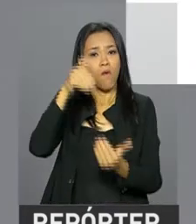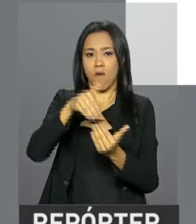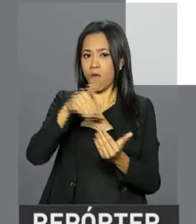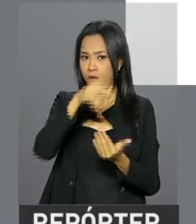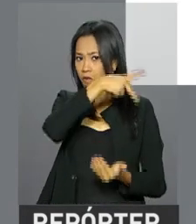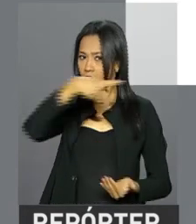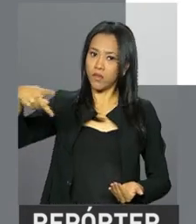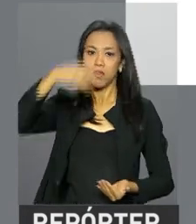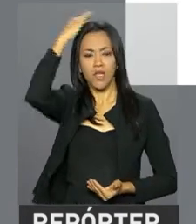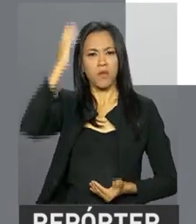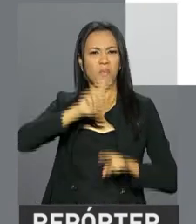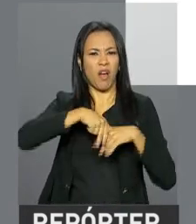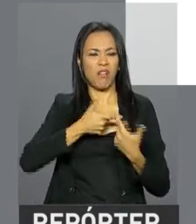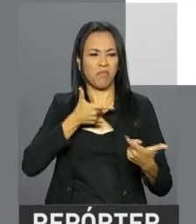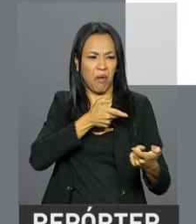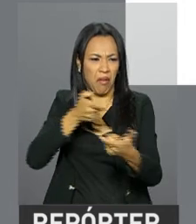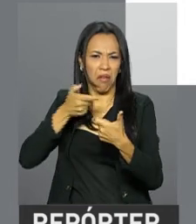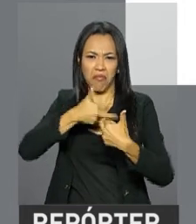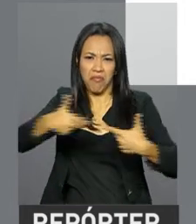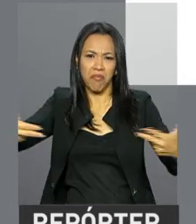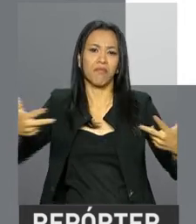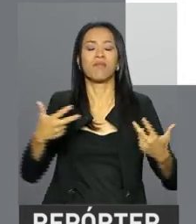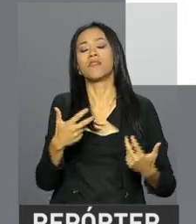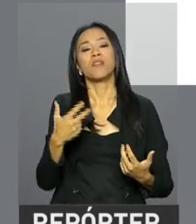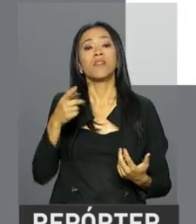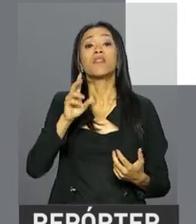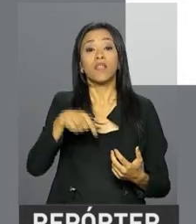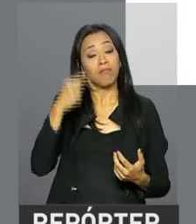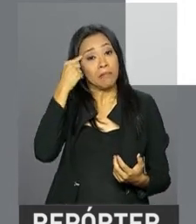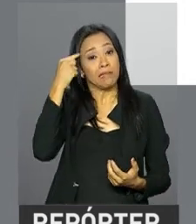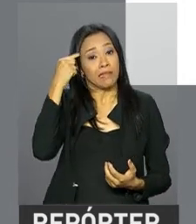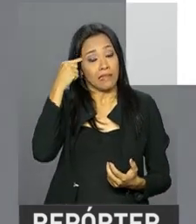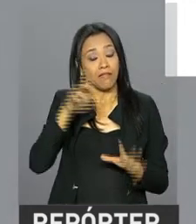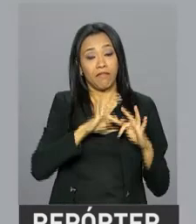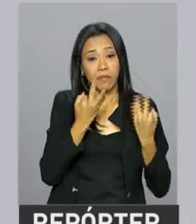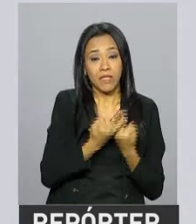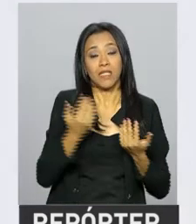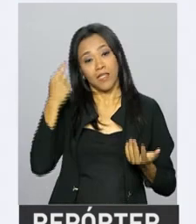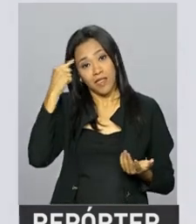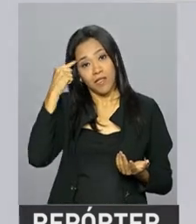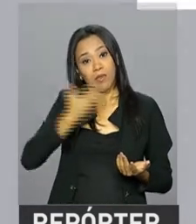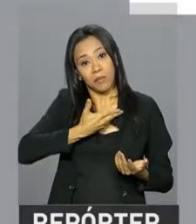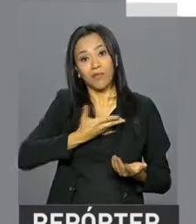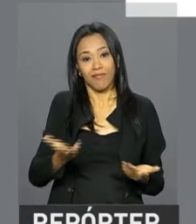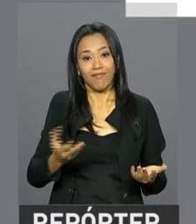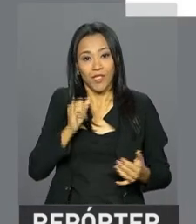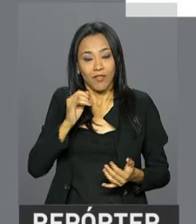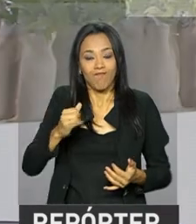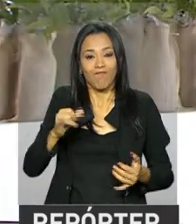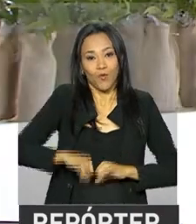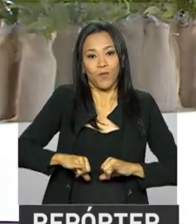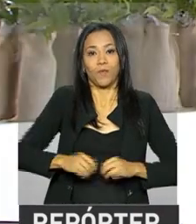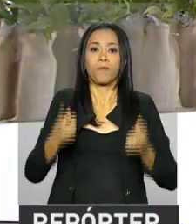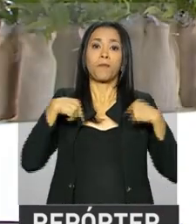terrorismo e disse que os pensamentos estão voltados às vítimas, aos familiares e aos amigos. Bom, Leandro, mudando um pouco de assunto, nesta